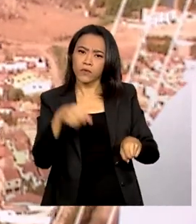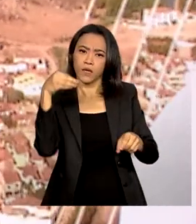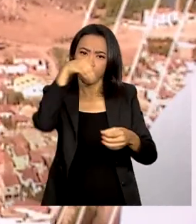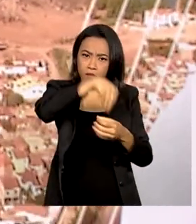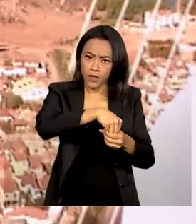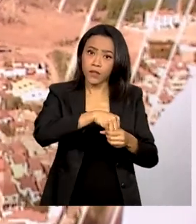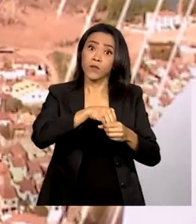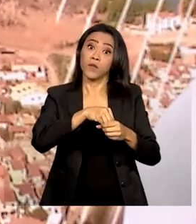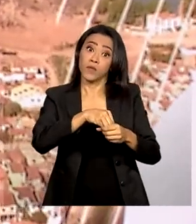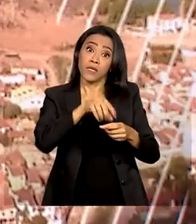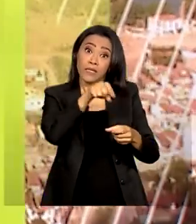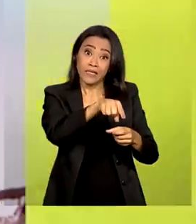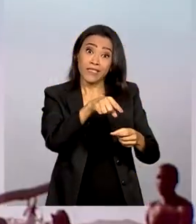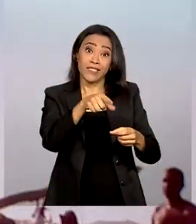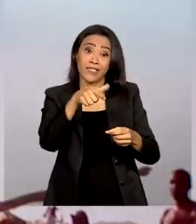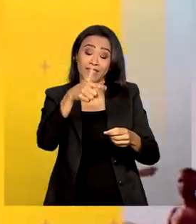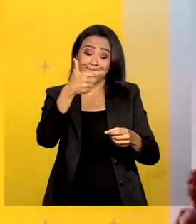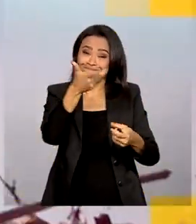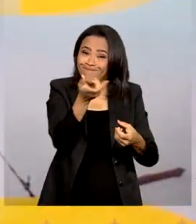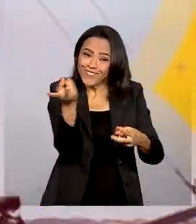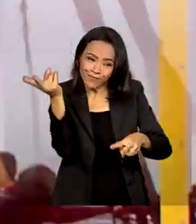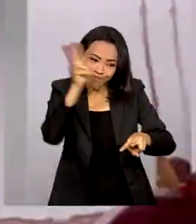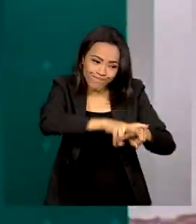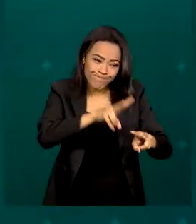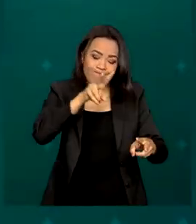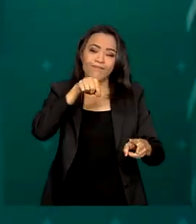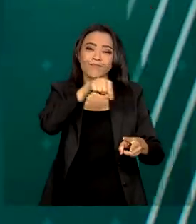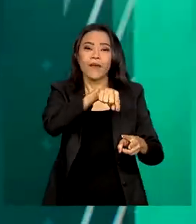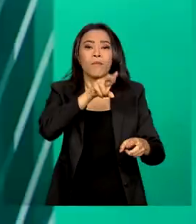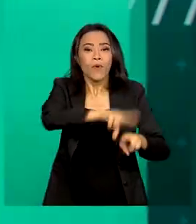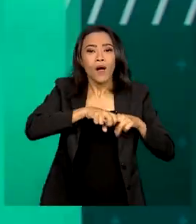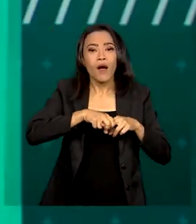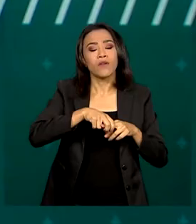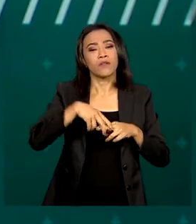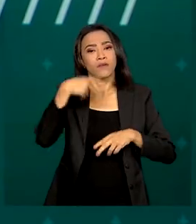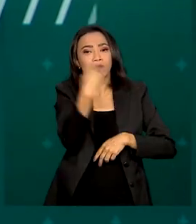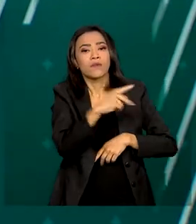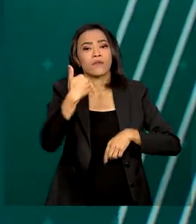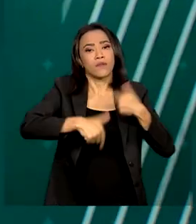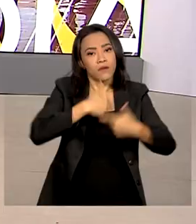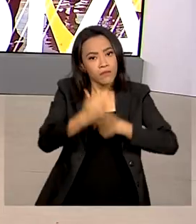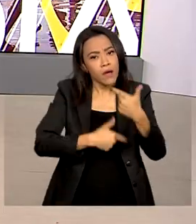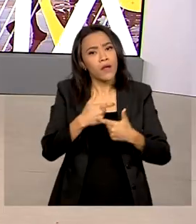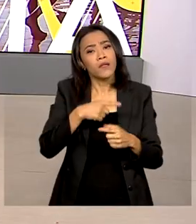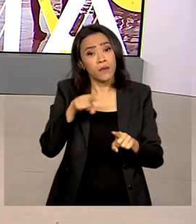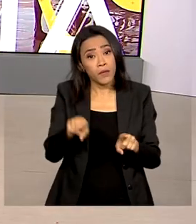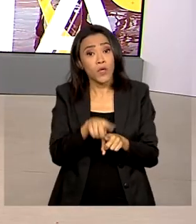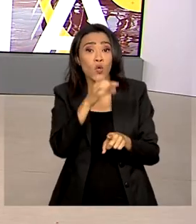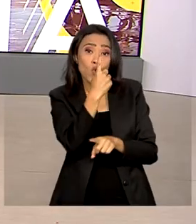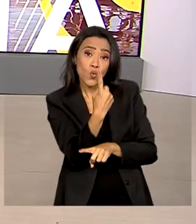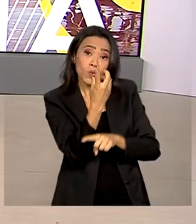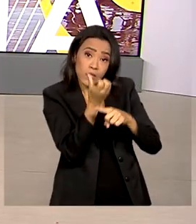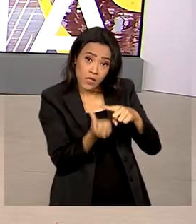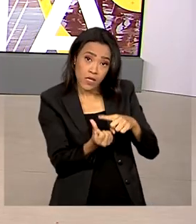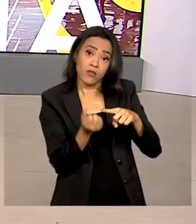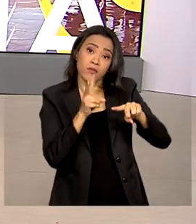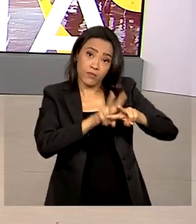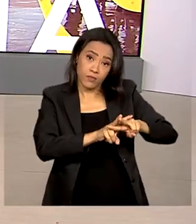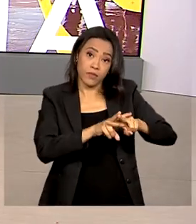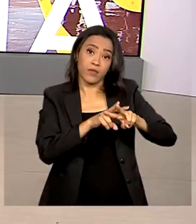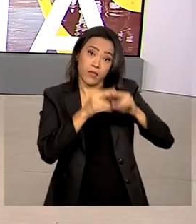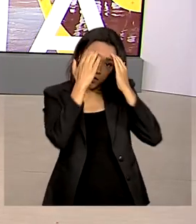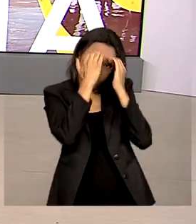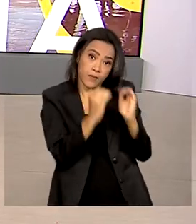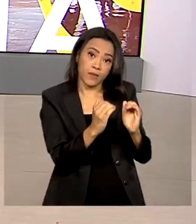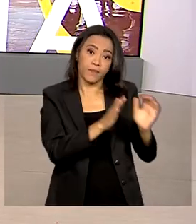tenham sido condenados no exercício da função e cumprido pelo menos um sexto da pena. A PRF deu